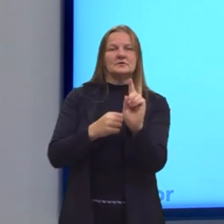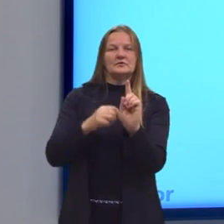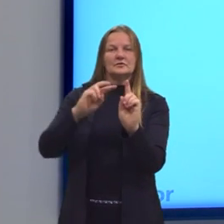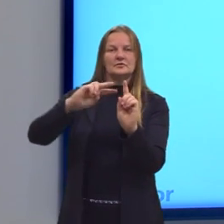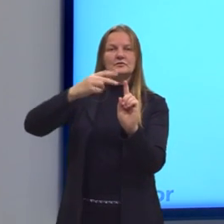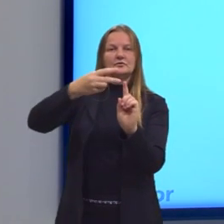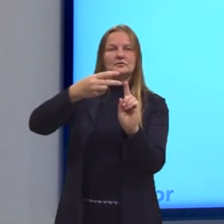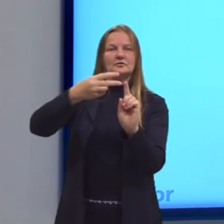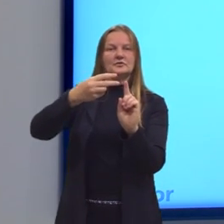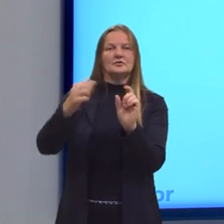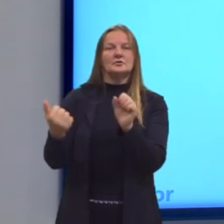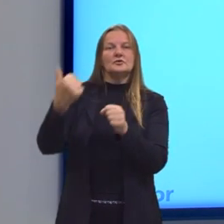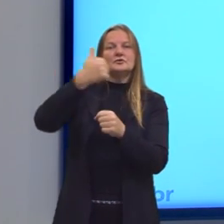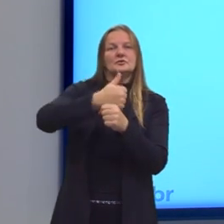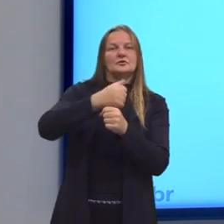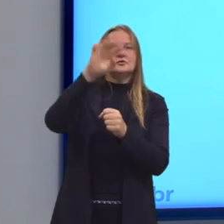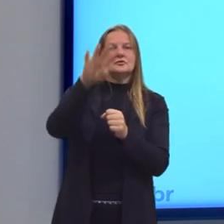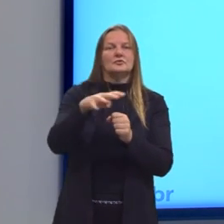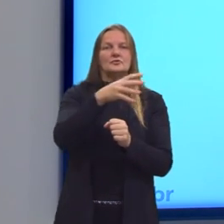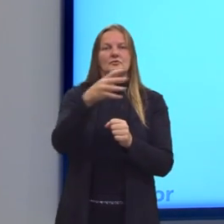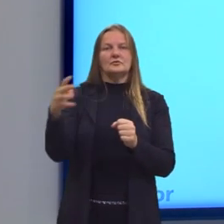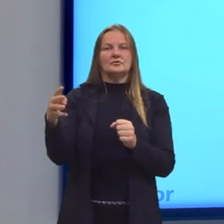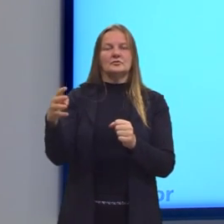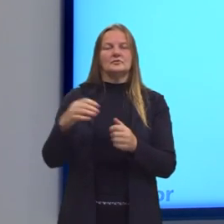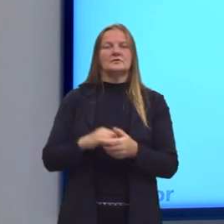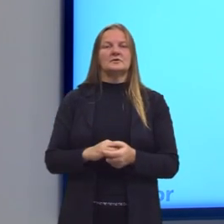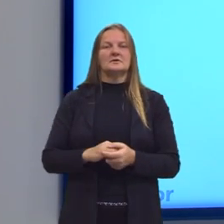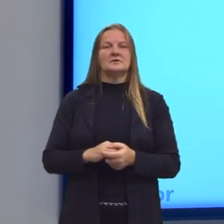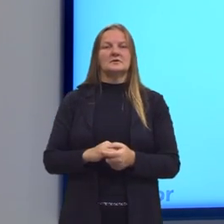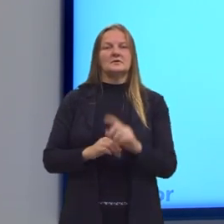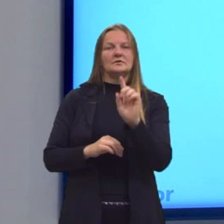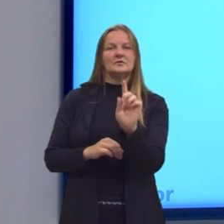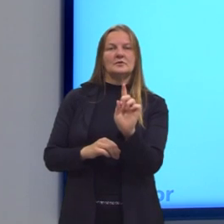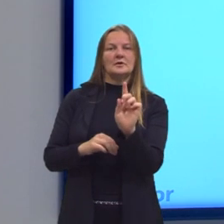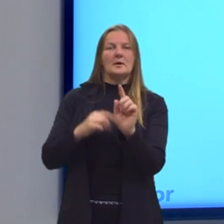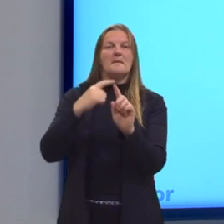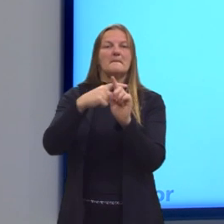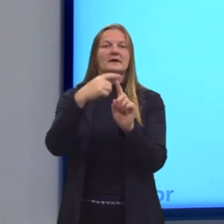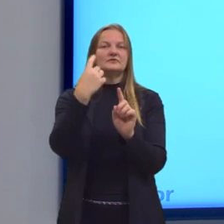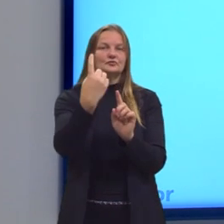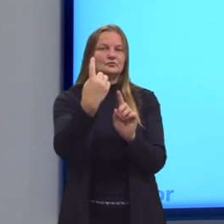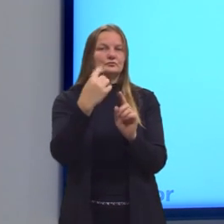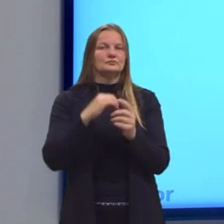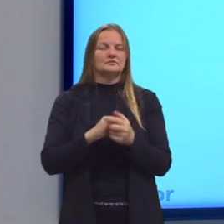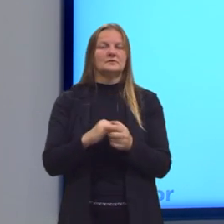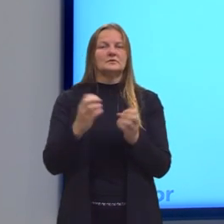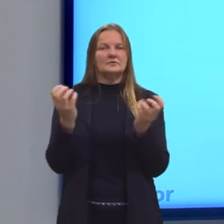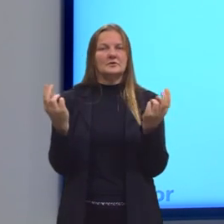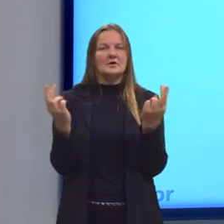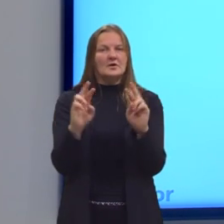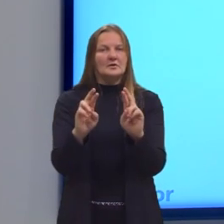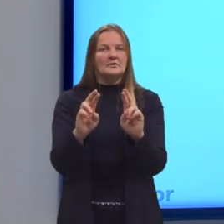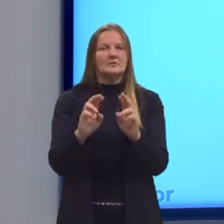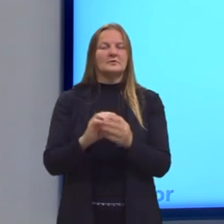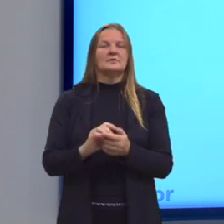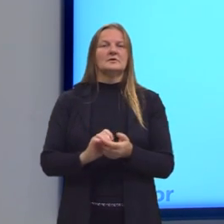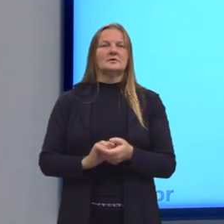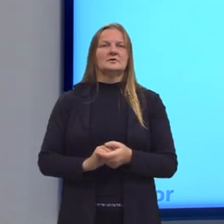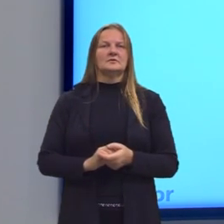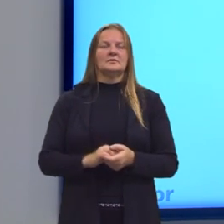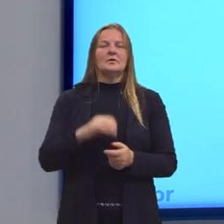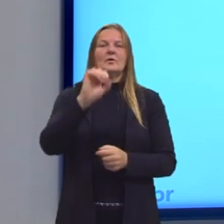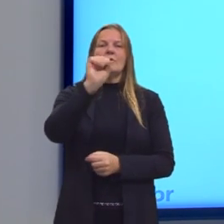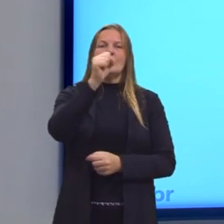pelo valor da tabela, sendo ele FI mais 1. Novamente, eu tenho que o 8, ele